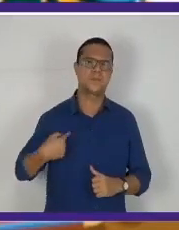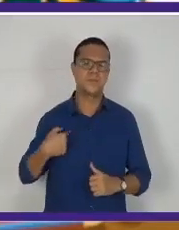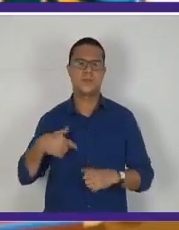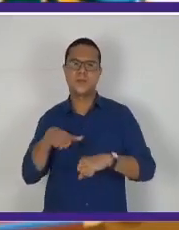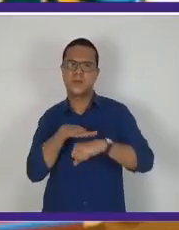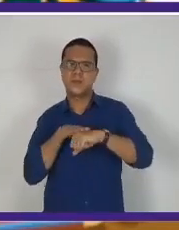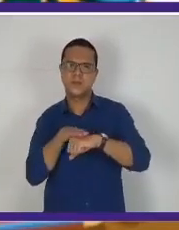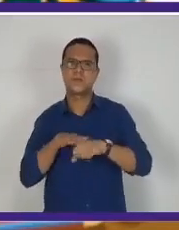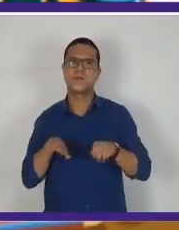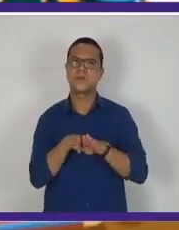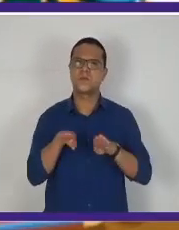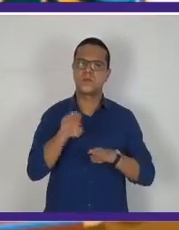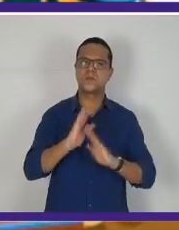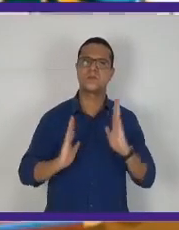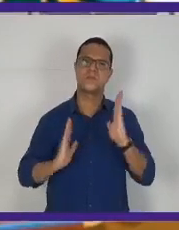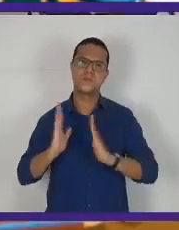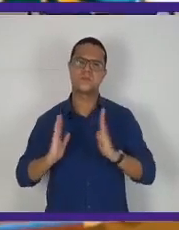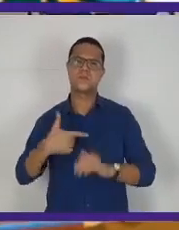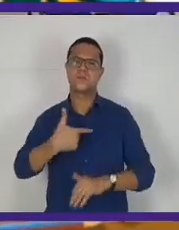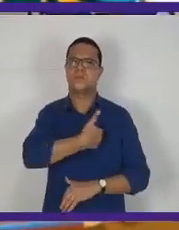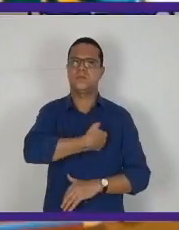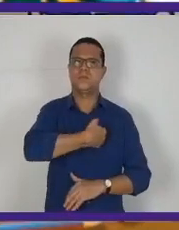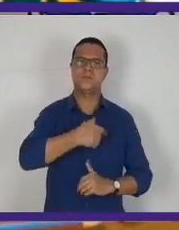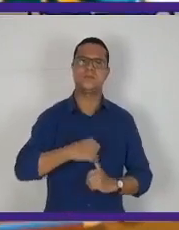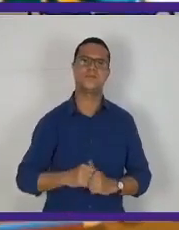conversa sobre a era Vargas.